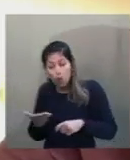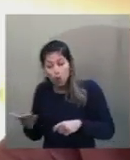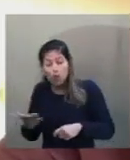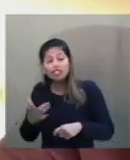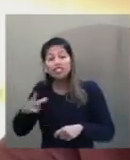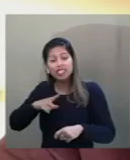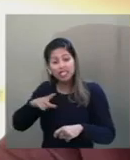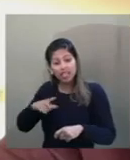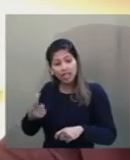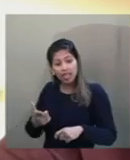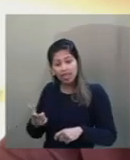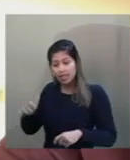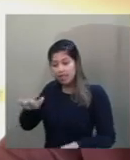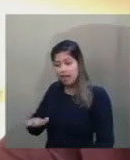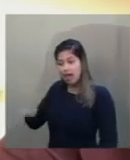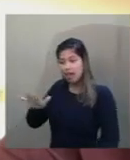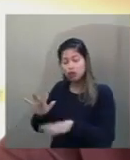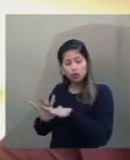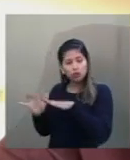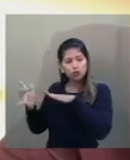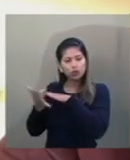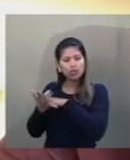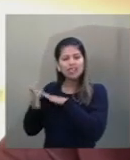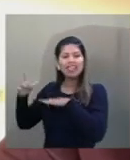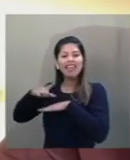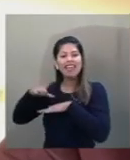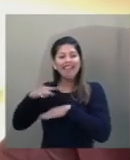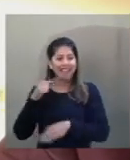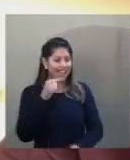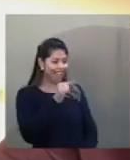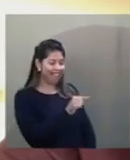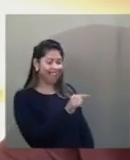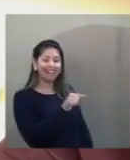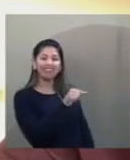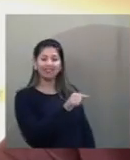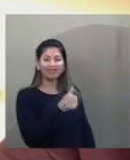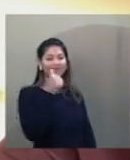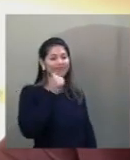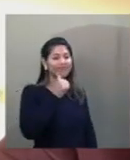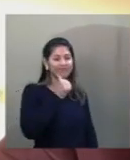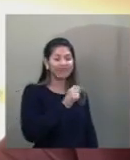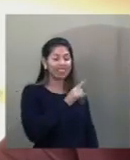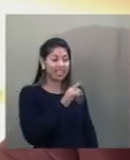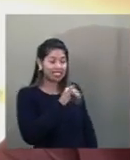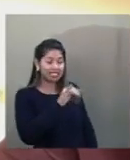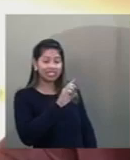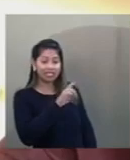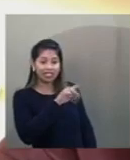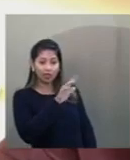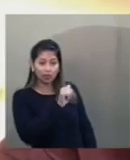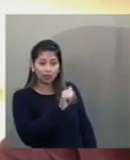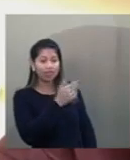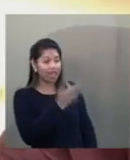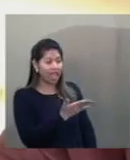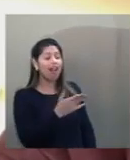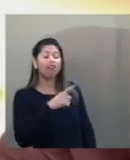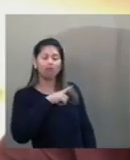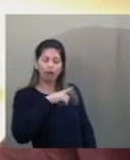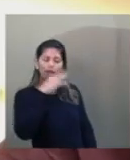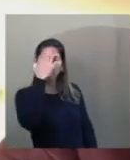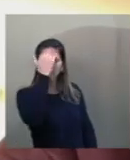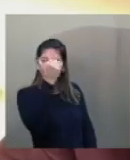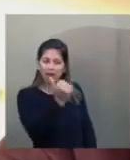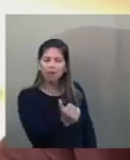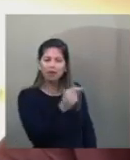da rede social, que Zilda Armes tem e é reconhecida a sua fama de santidade. Portanto,